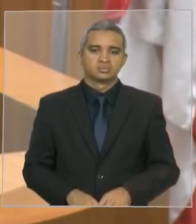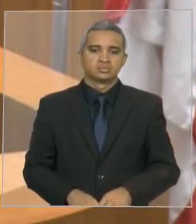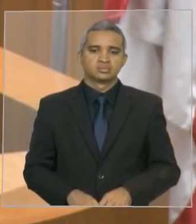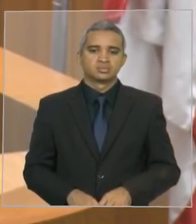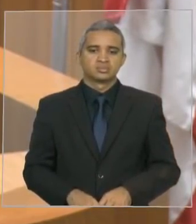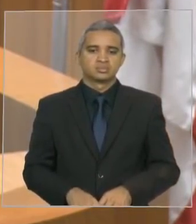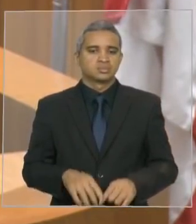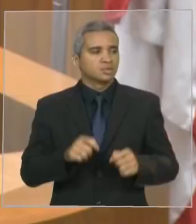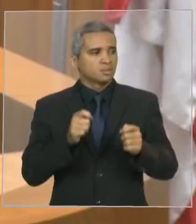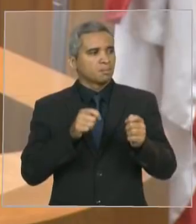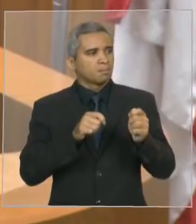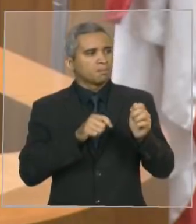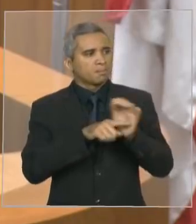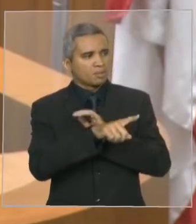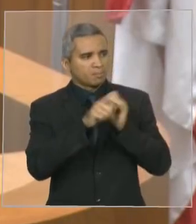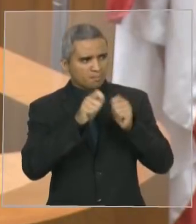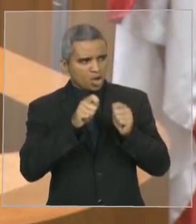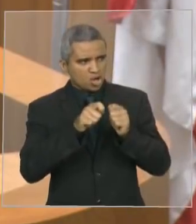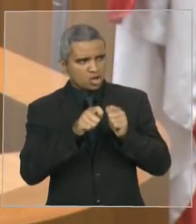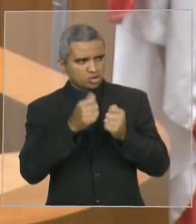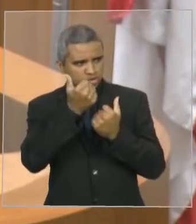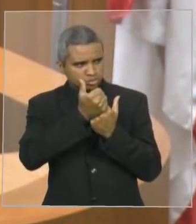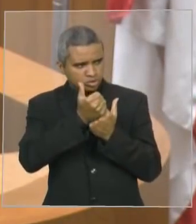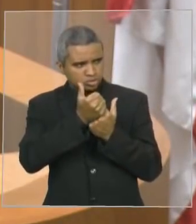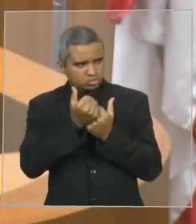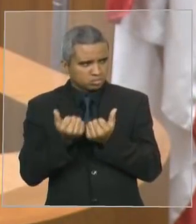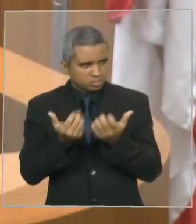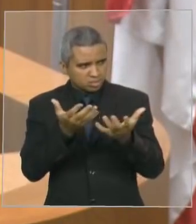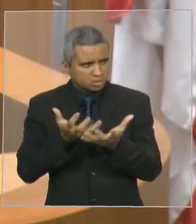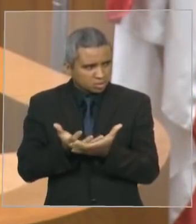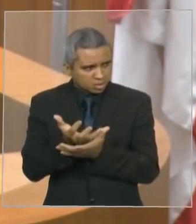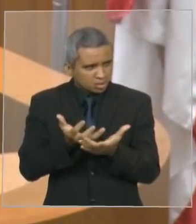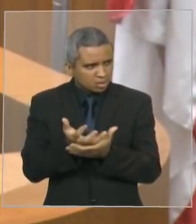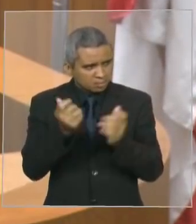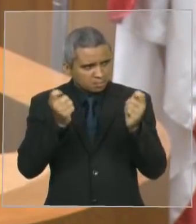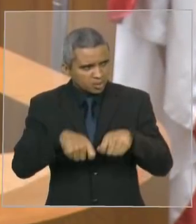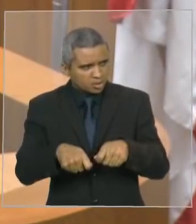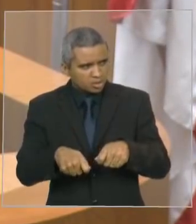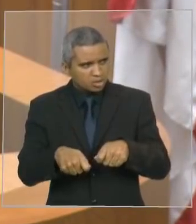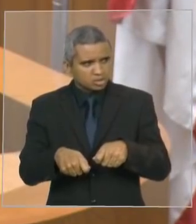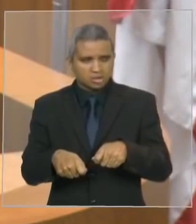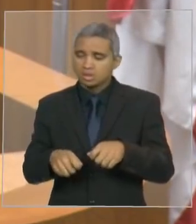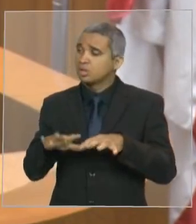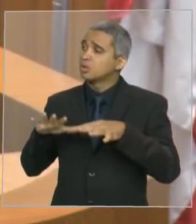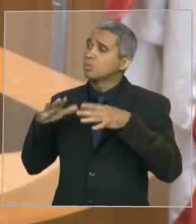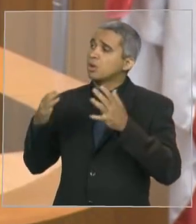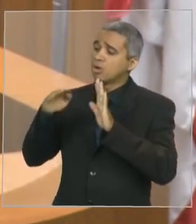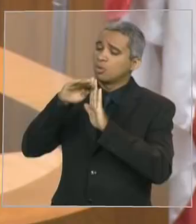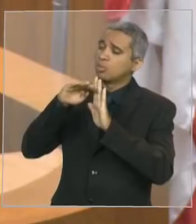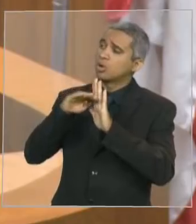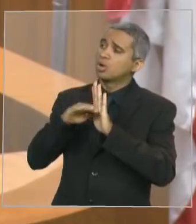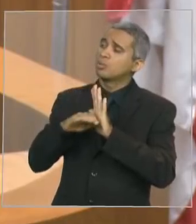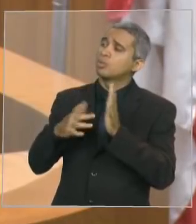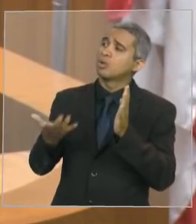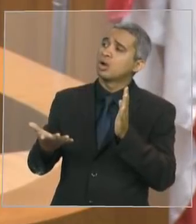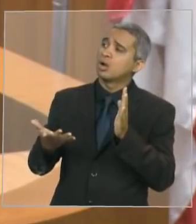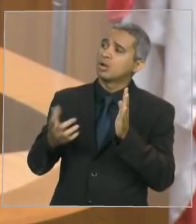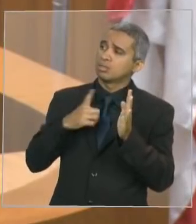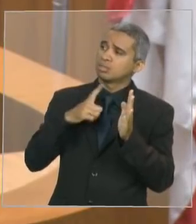esse programa? Eu perguntei, qual é o programa? Envolve a cidade de Açailândia? É o programa